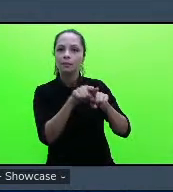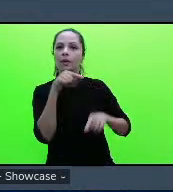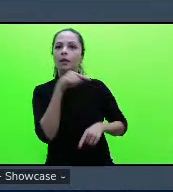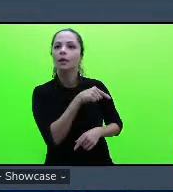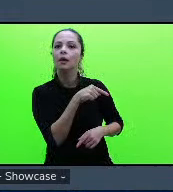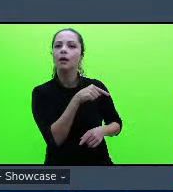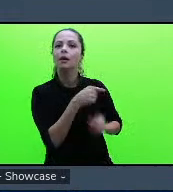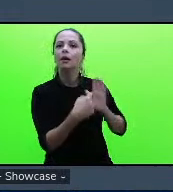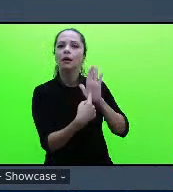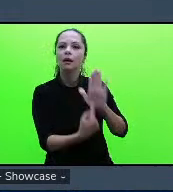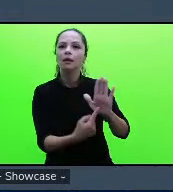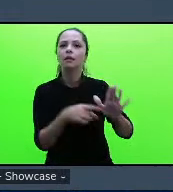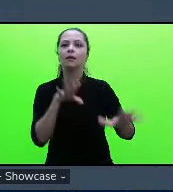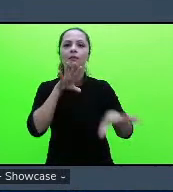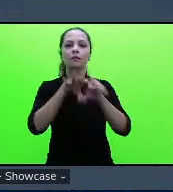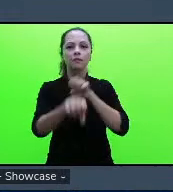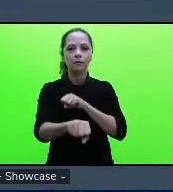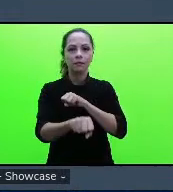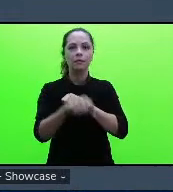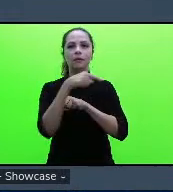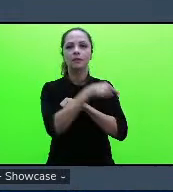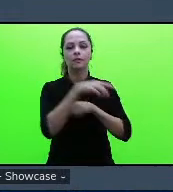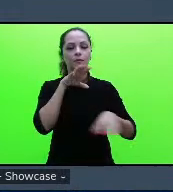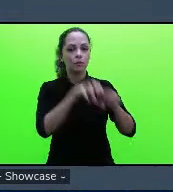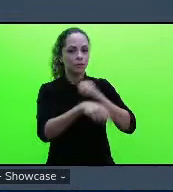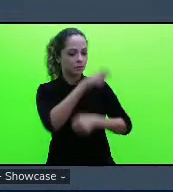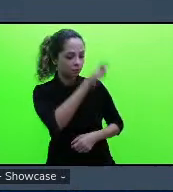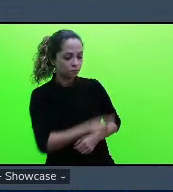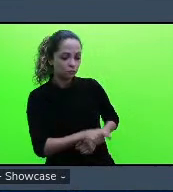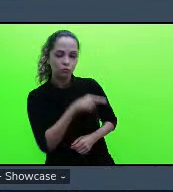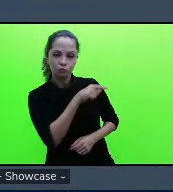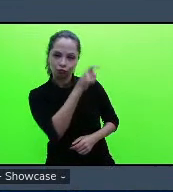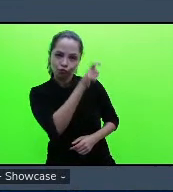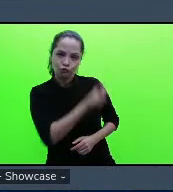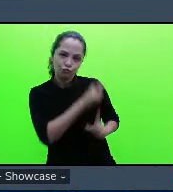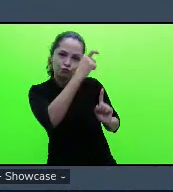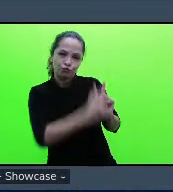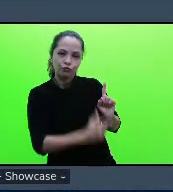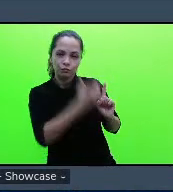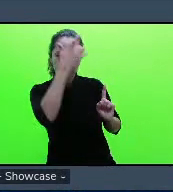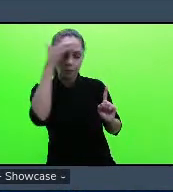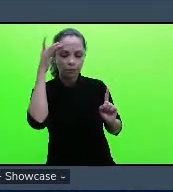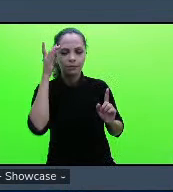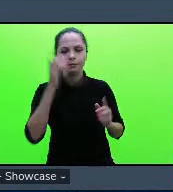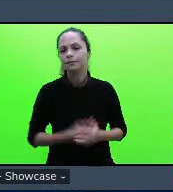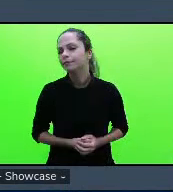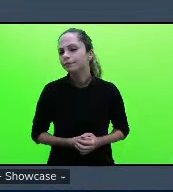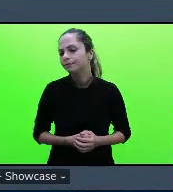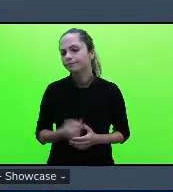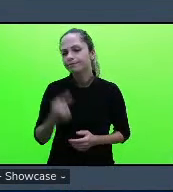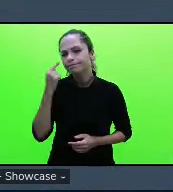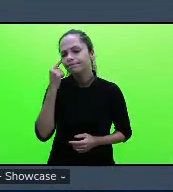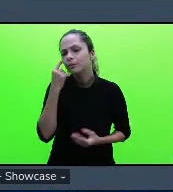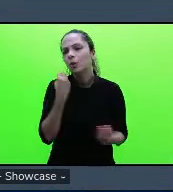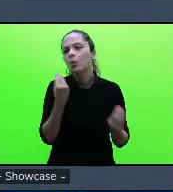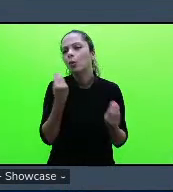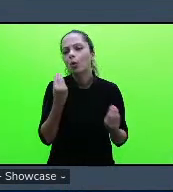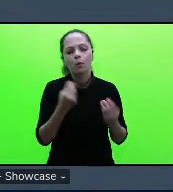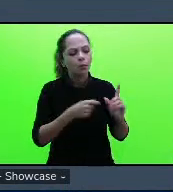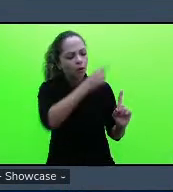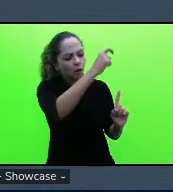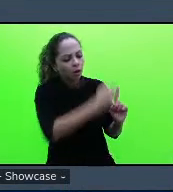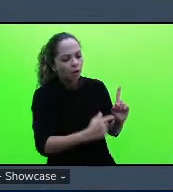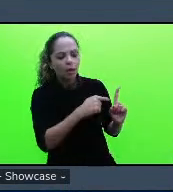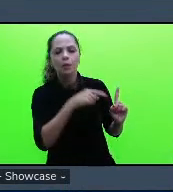formação do sujeito social e aí a gente volta àquela pergunta do fazer docente a